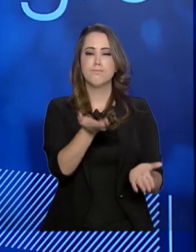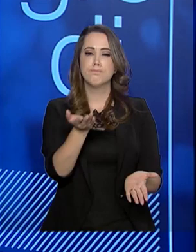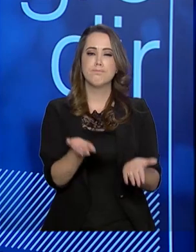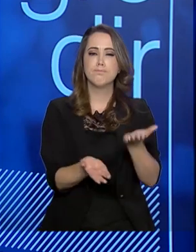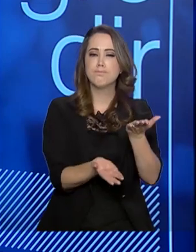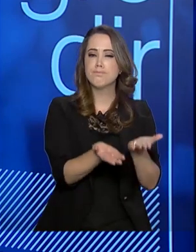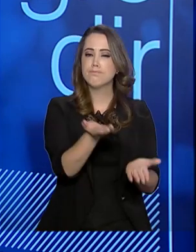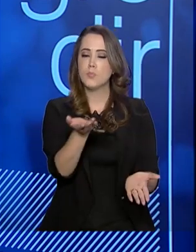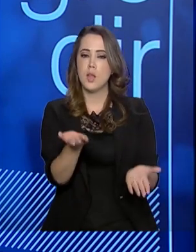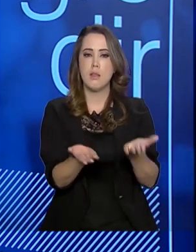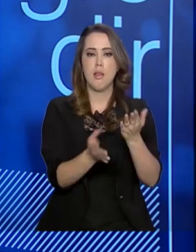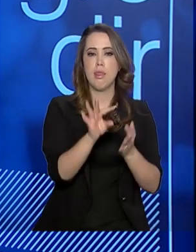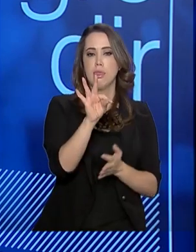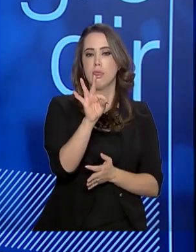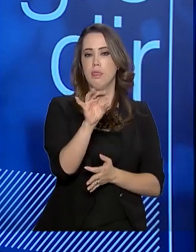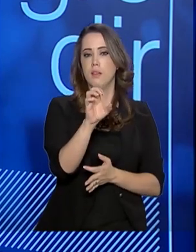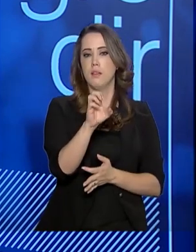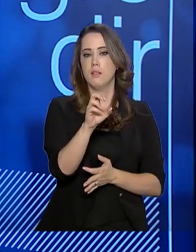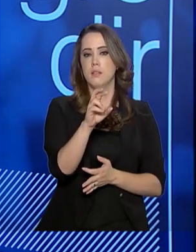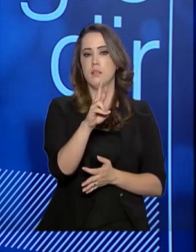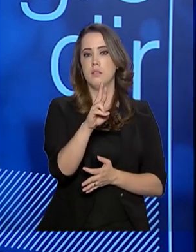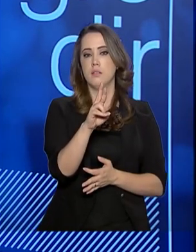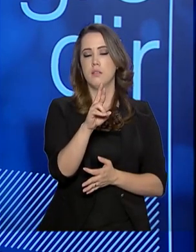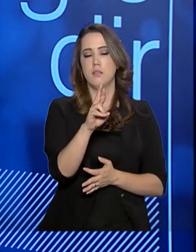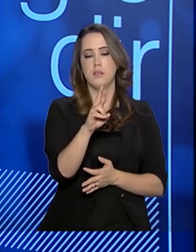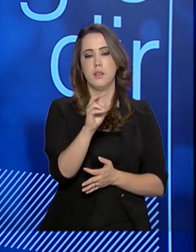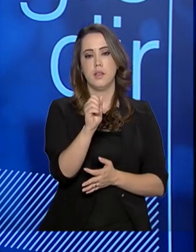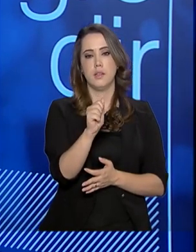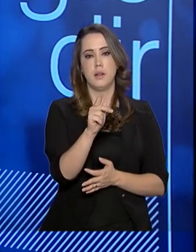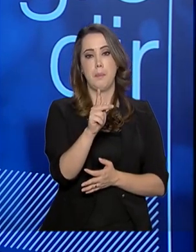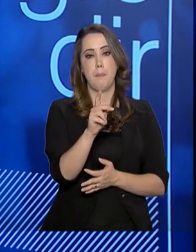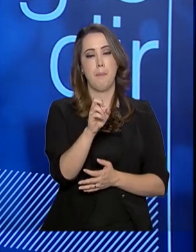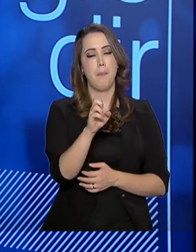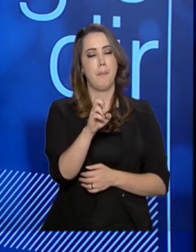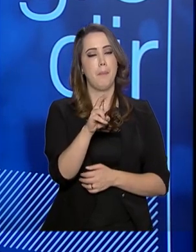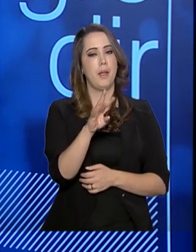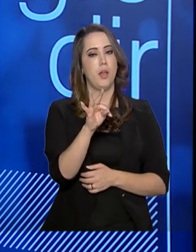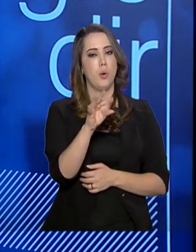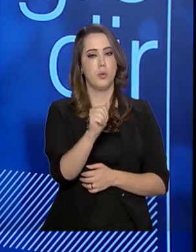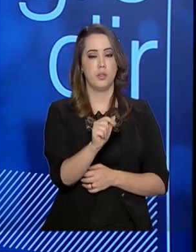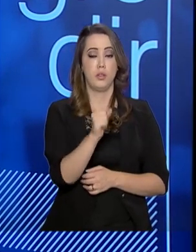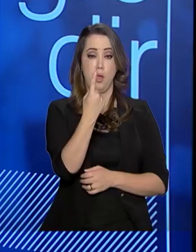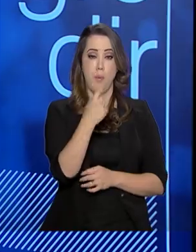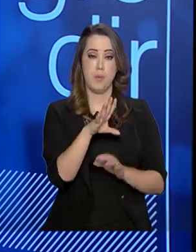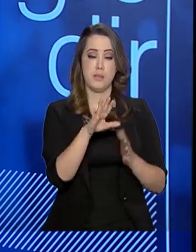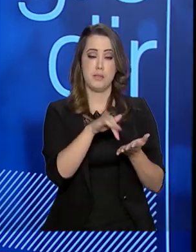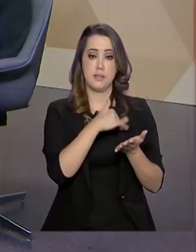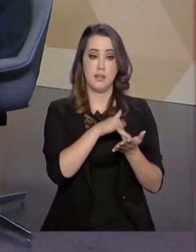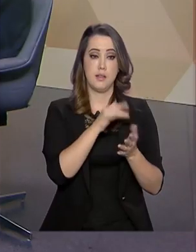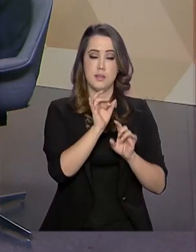São dois elementos que vieram e se constituíram numa secretaria, que é a secretaria Senapred.